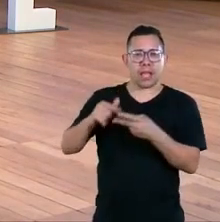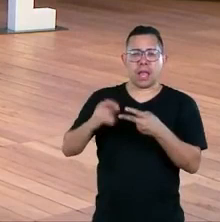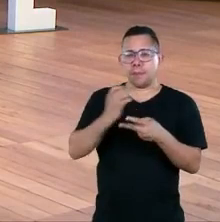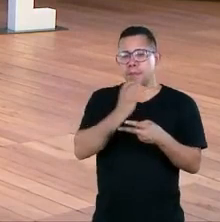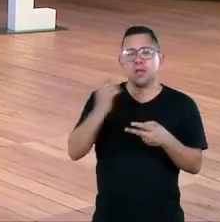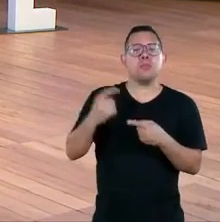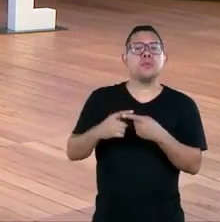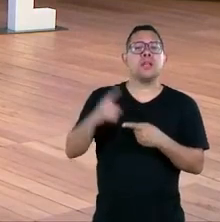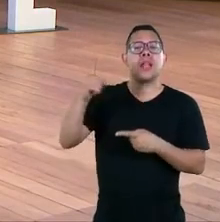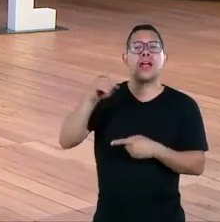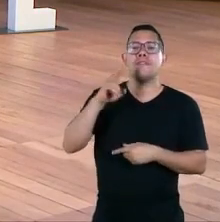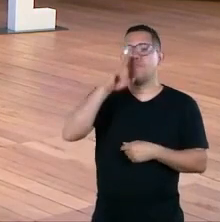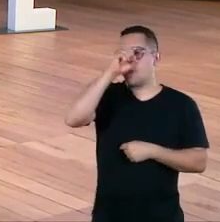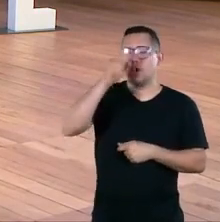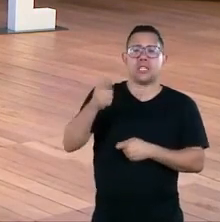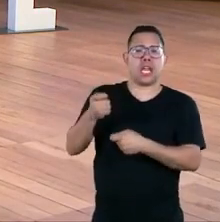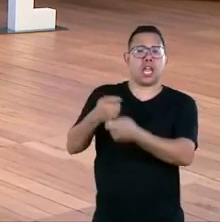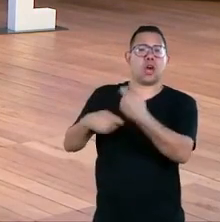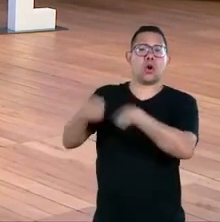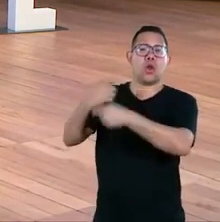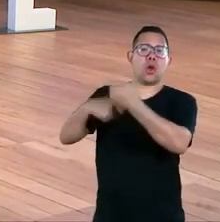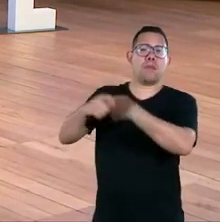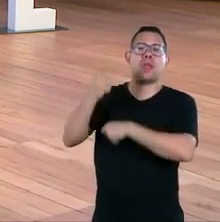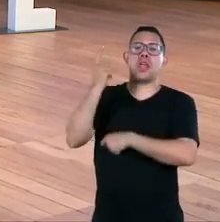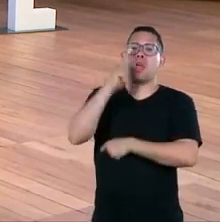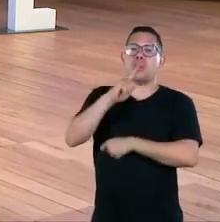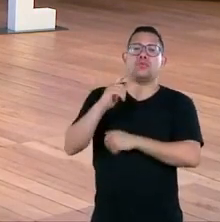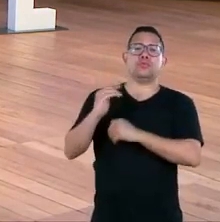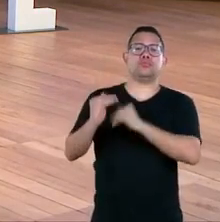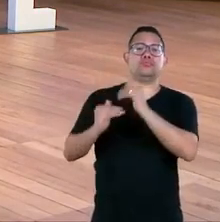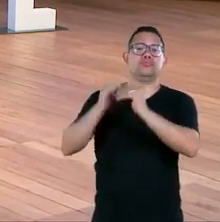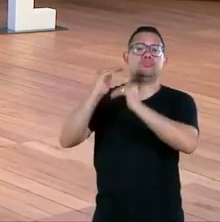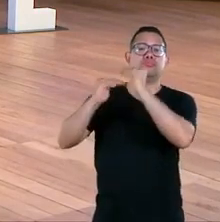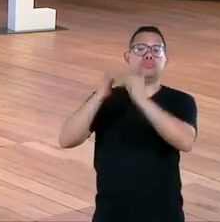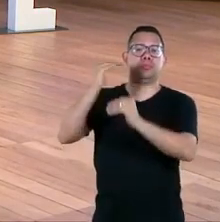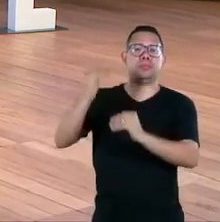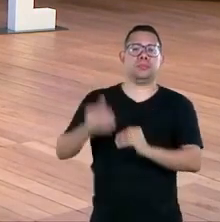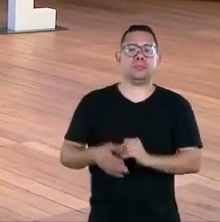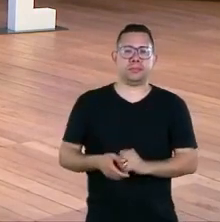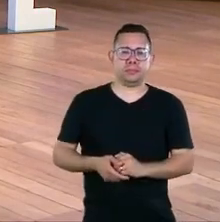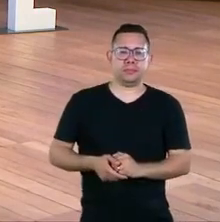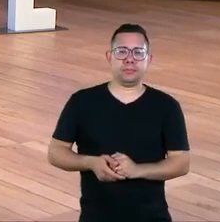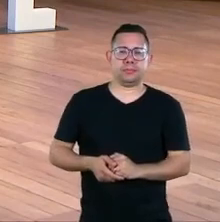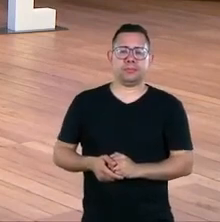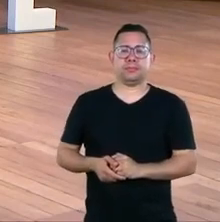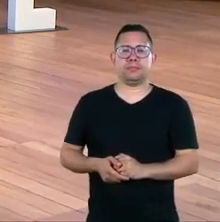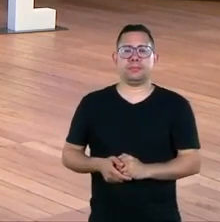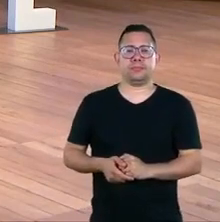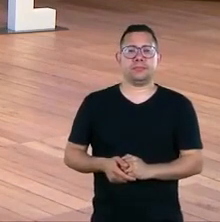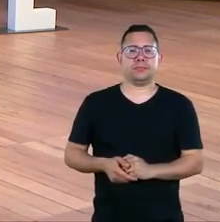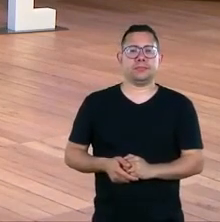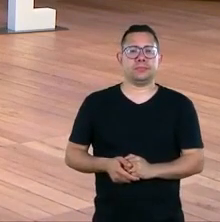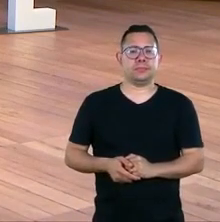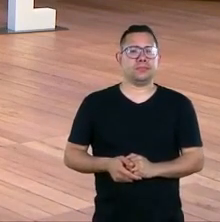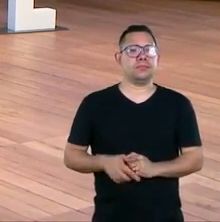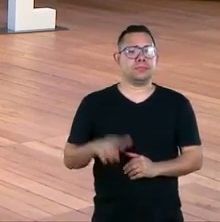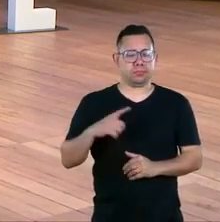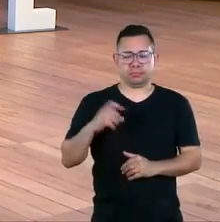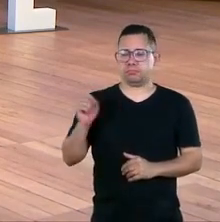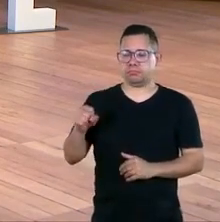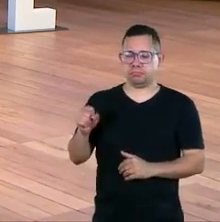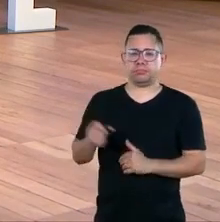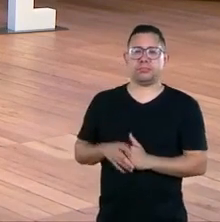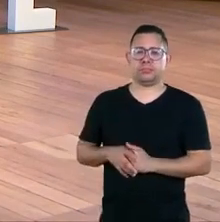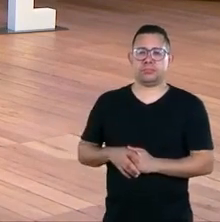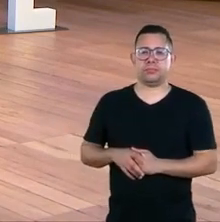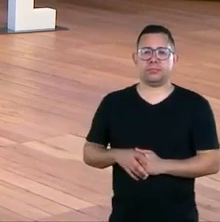poder economicamente enfrentar todas as dificuldades e levar para lá centralizar lá tudo isso certeza Danilo